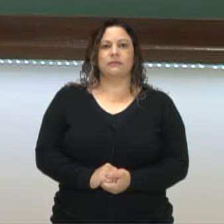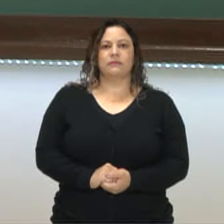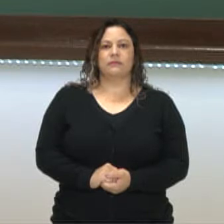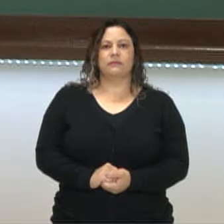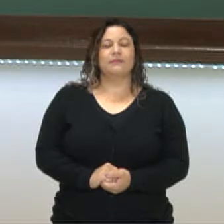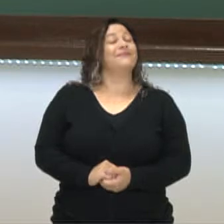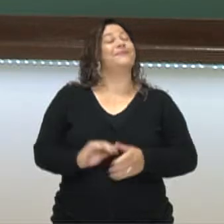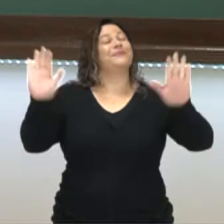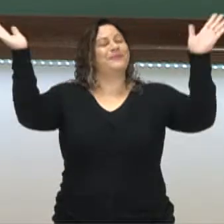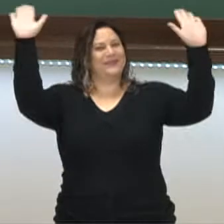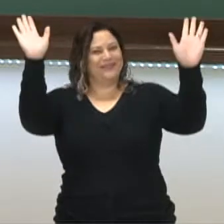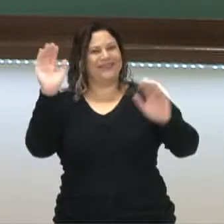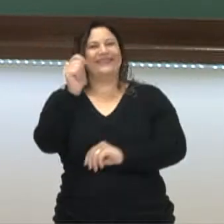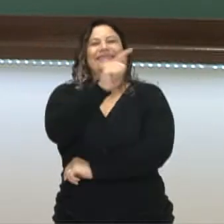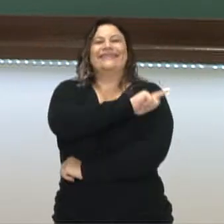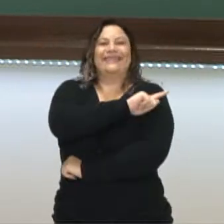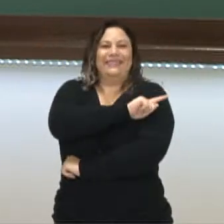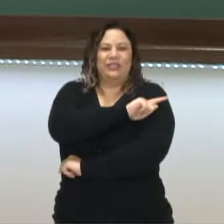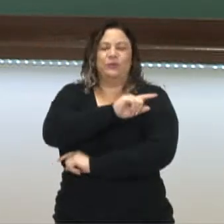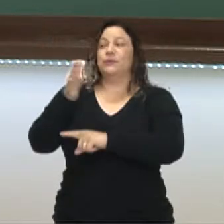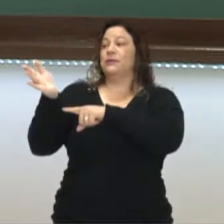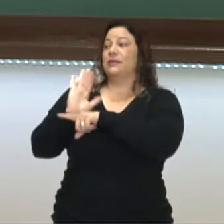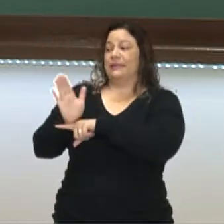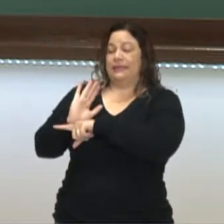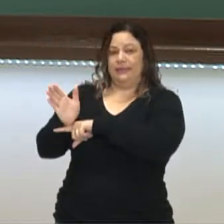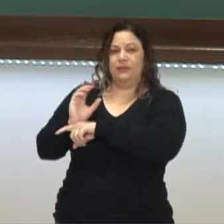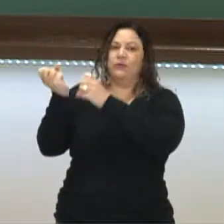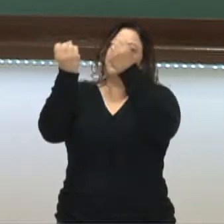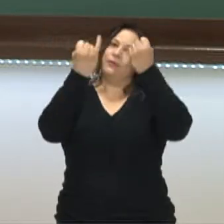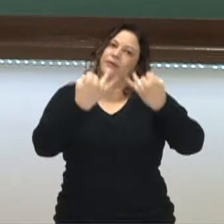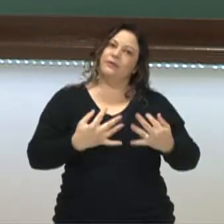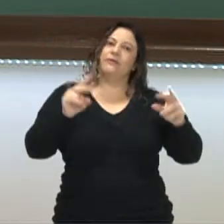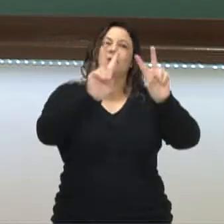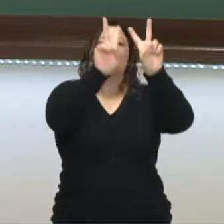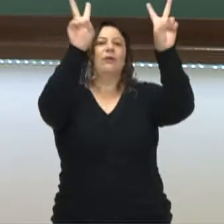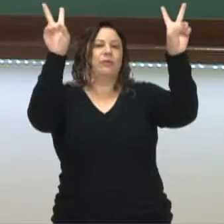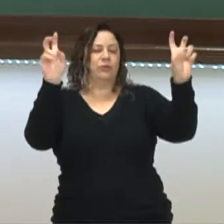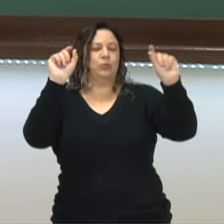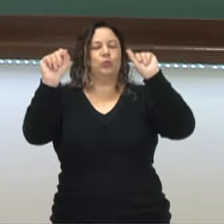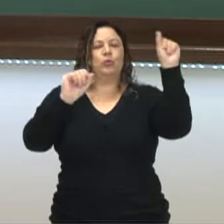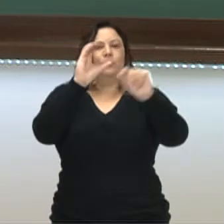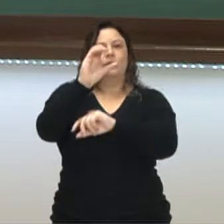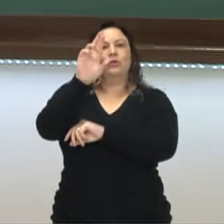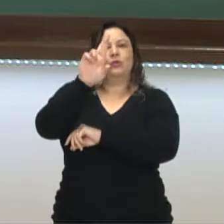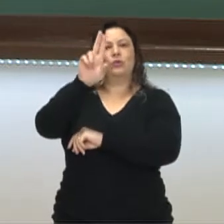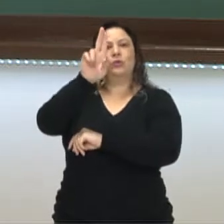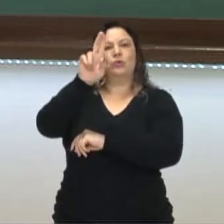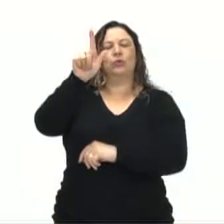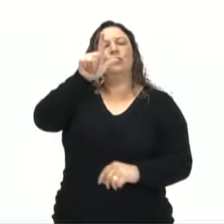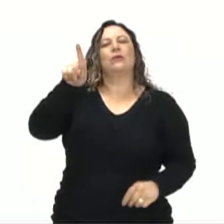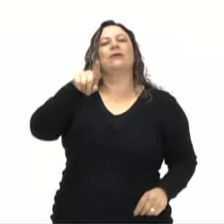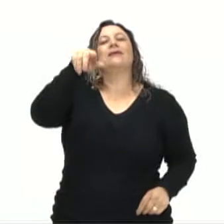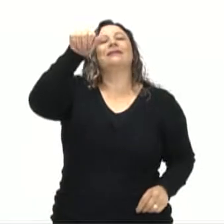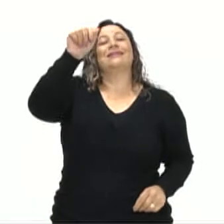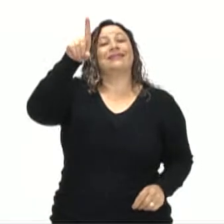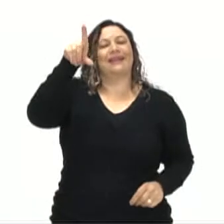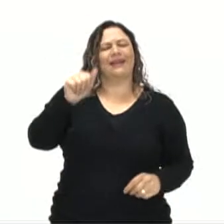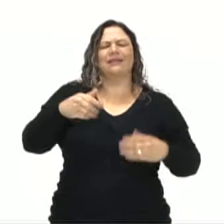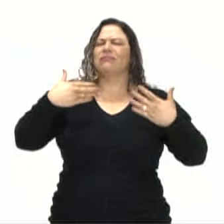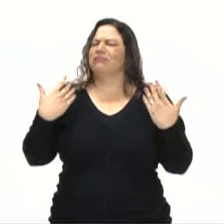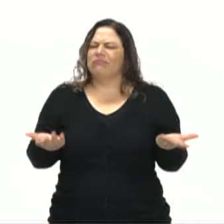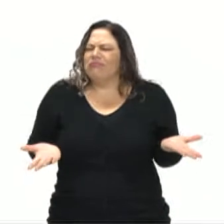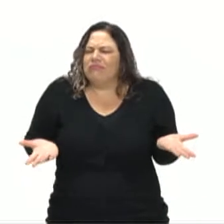Olá, Sétimos Anos! Nesse vídeo nós vamos falar sobre as cruzadas. O que foram as